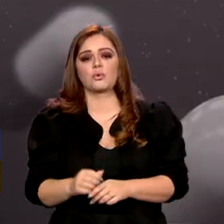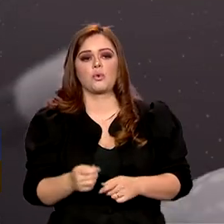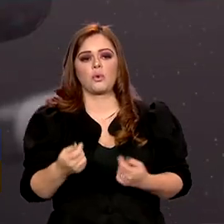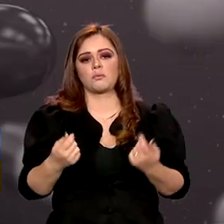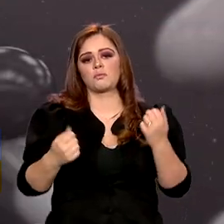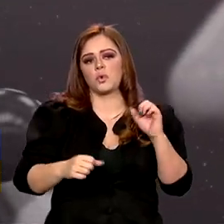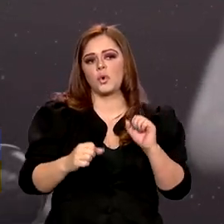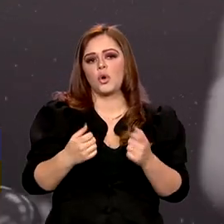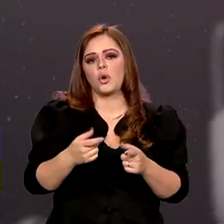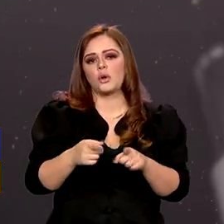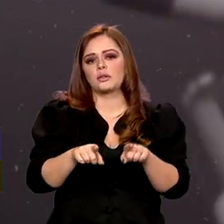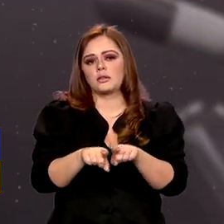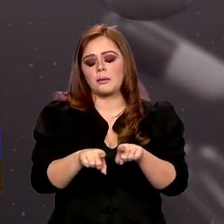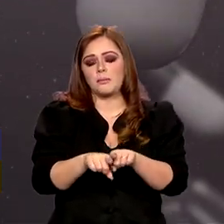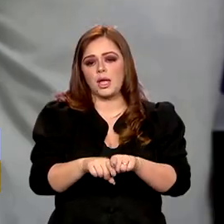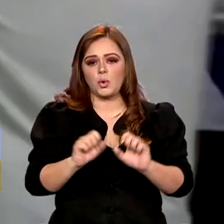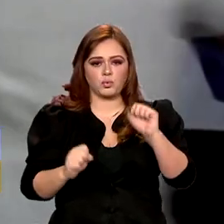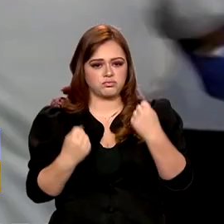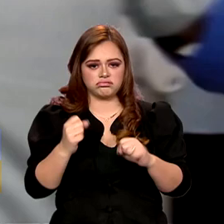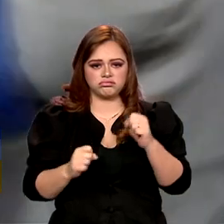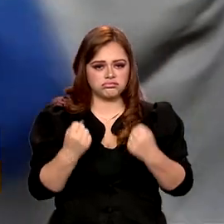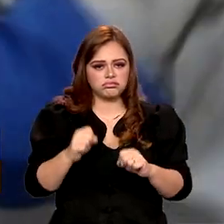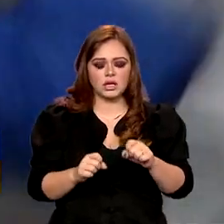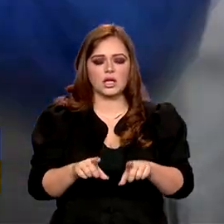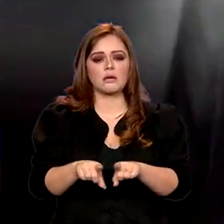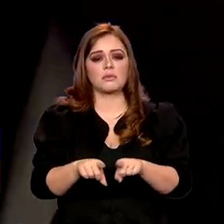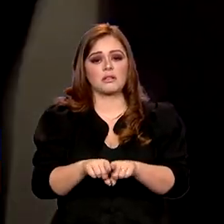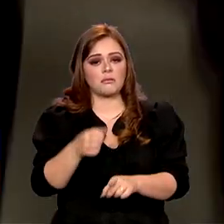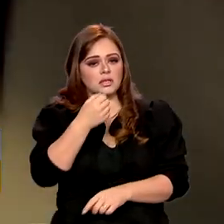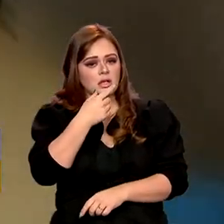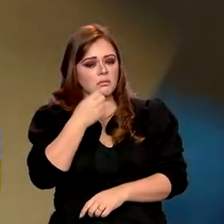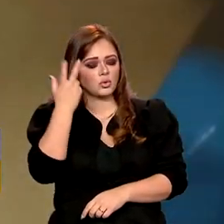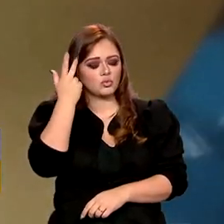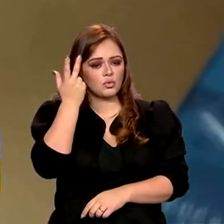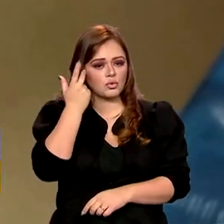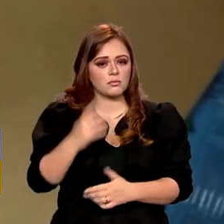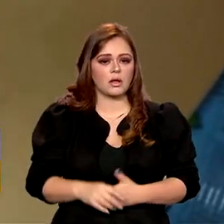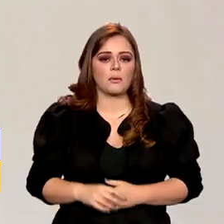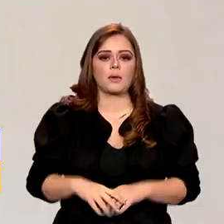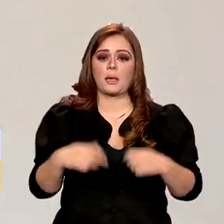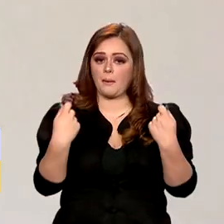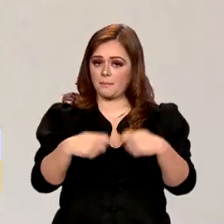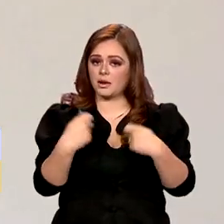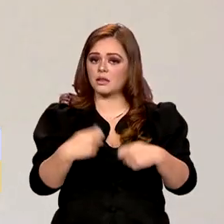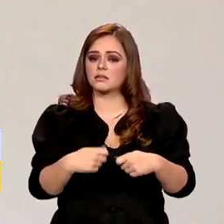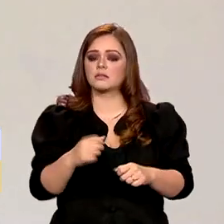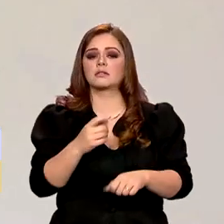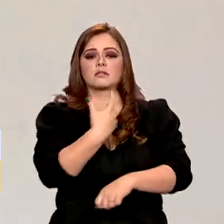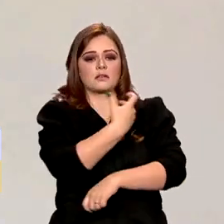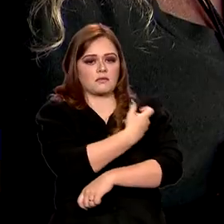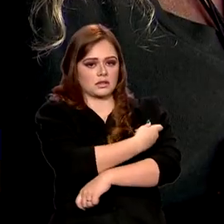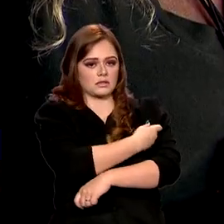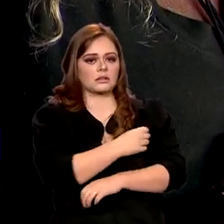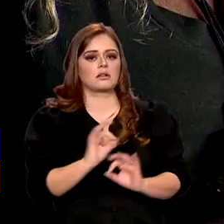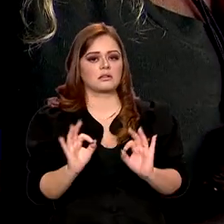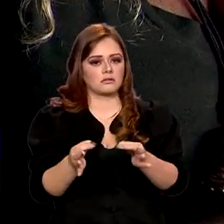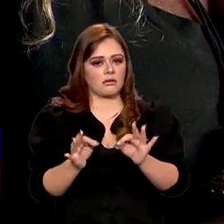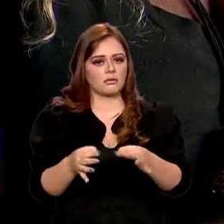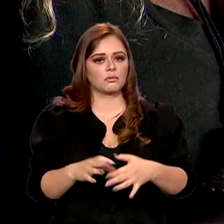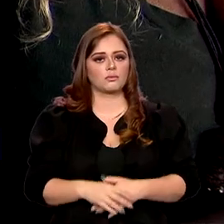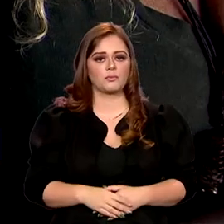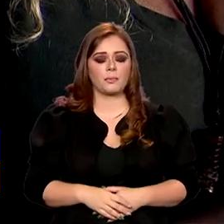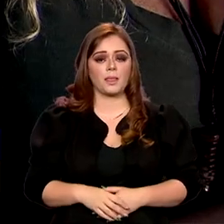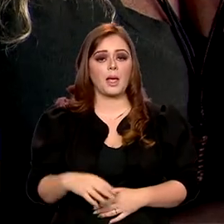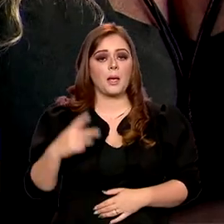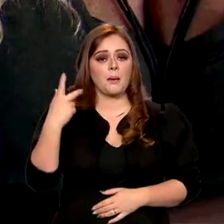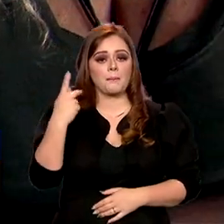como nos medicamentos comuns, e é por isso que as vacinas têm que ser mantidas, refrigeradas. Para retomar